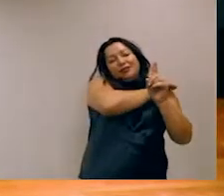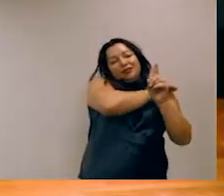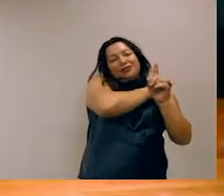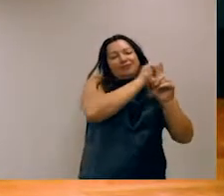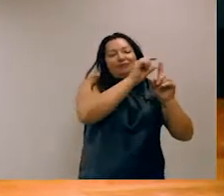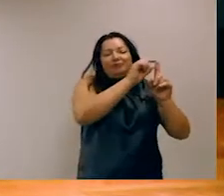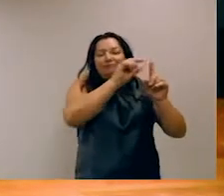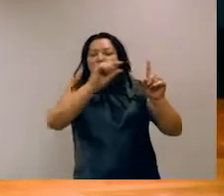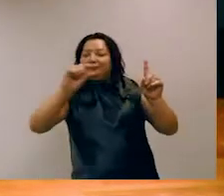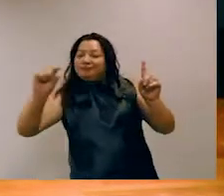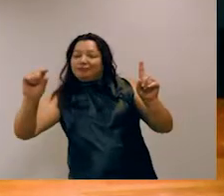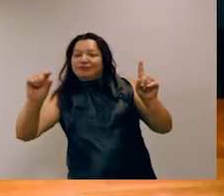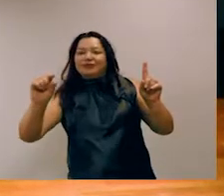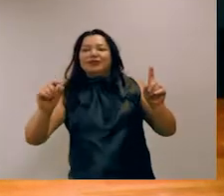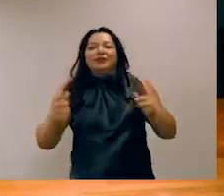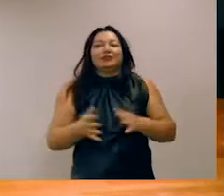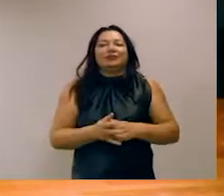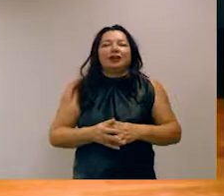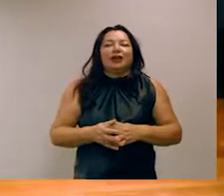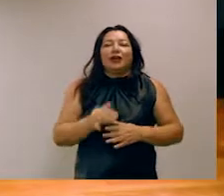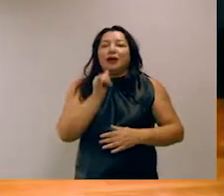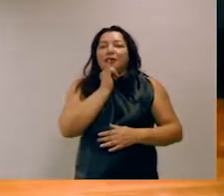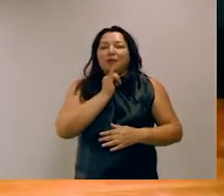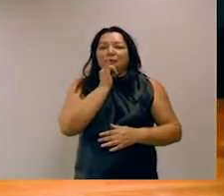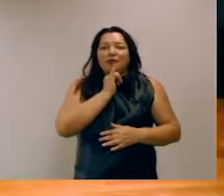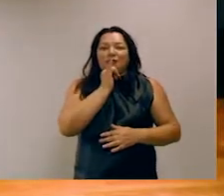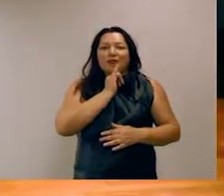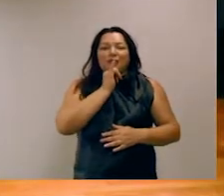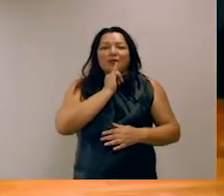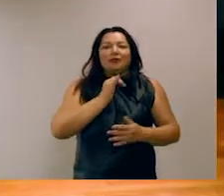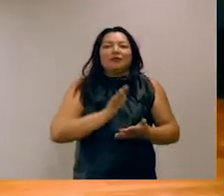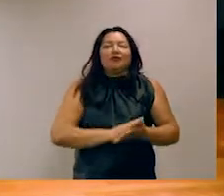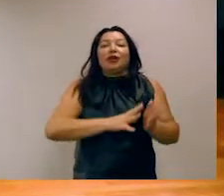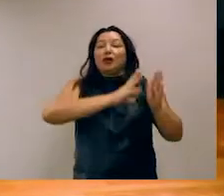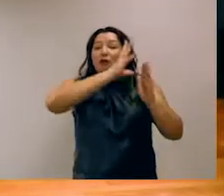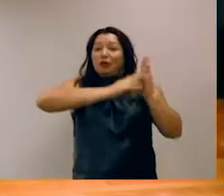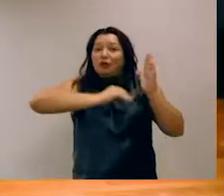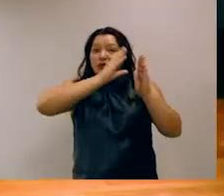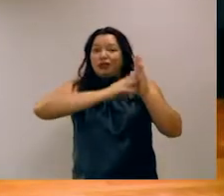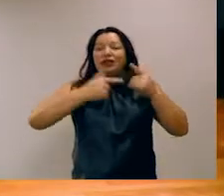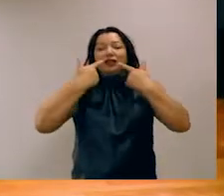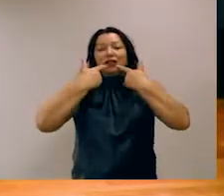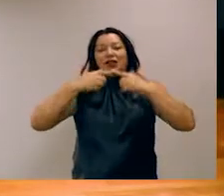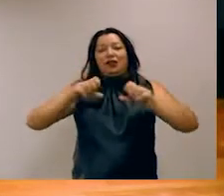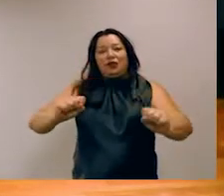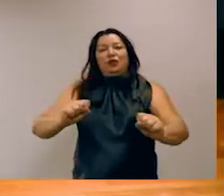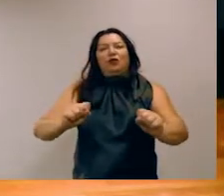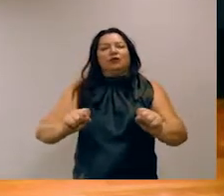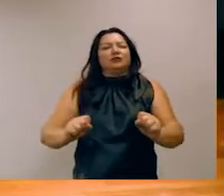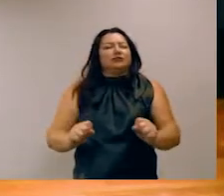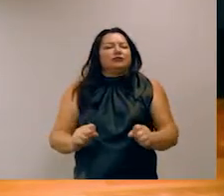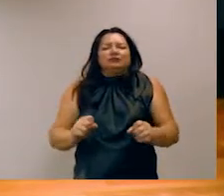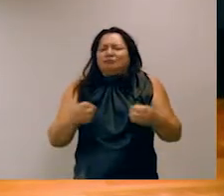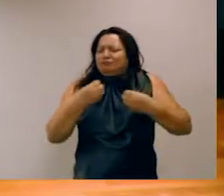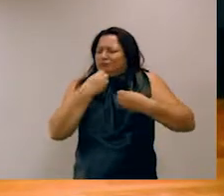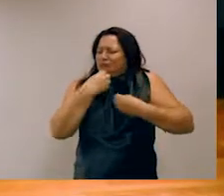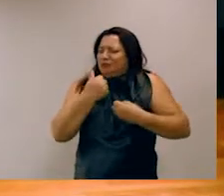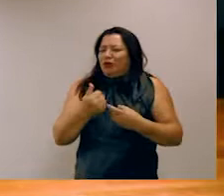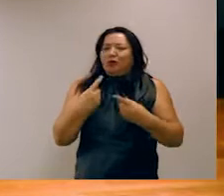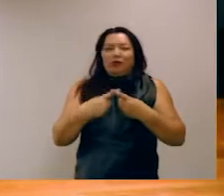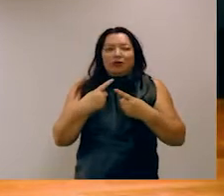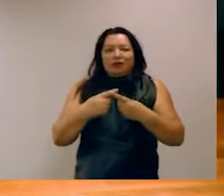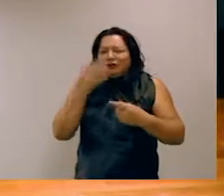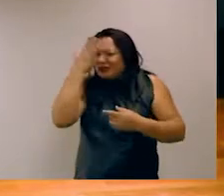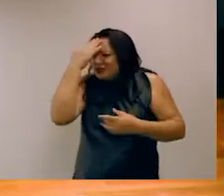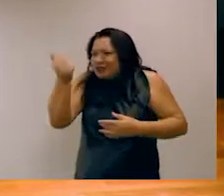Essa tarefa chama-se modelo de linguagem. Você tem uma compreensão da linguagem tão boa que você é capaz de chutar